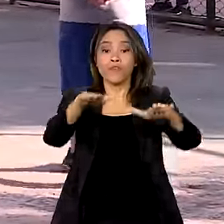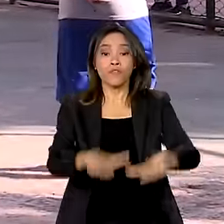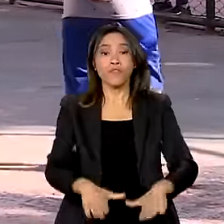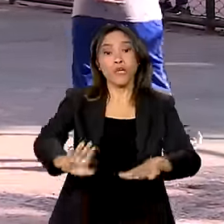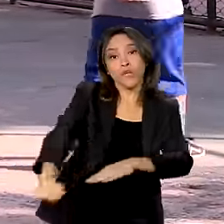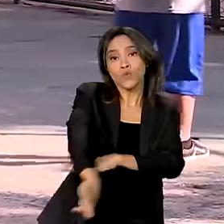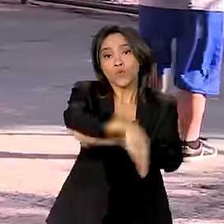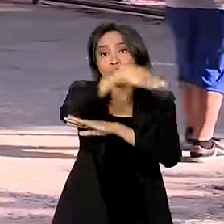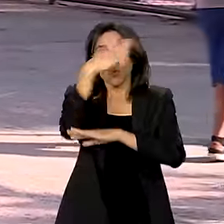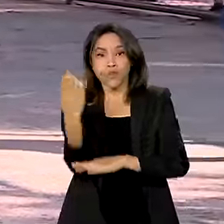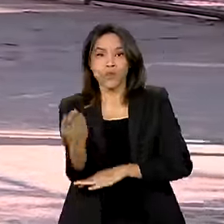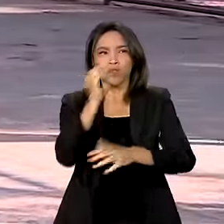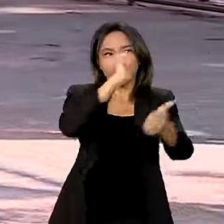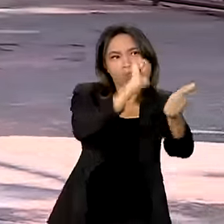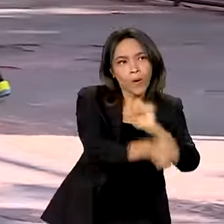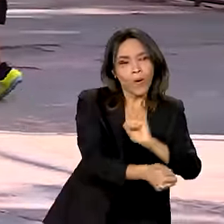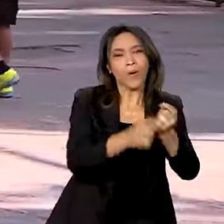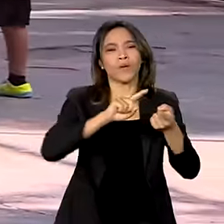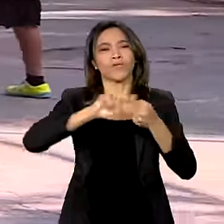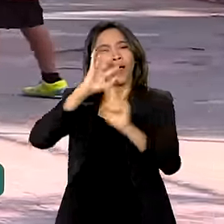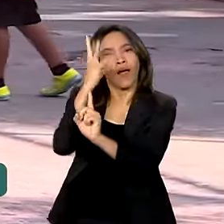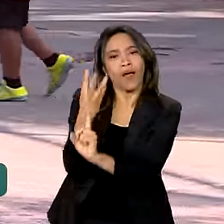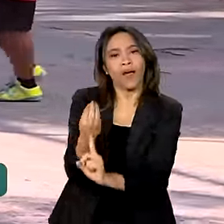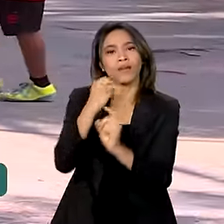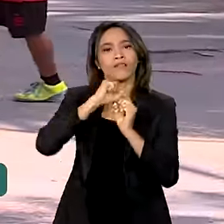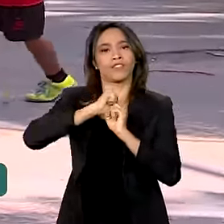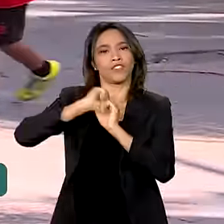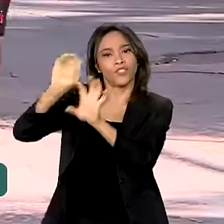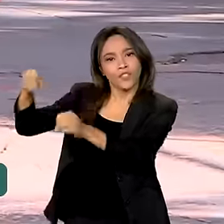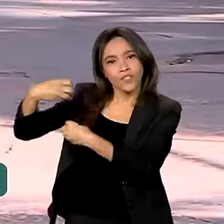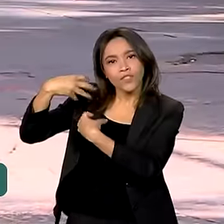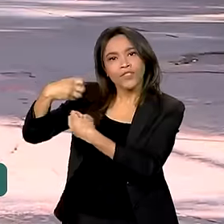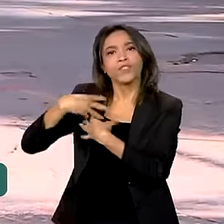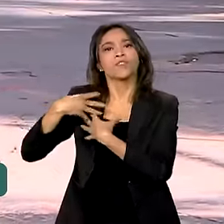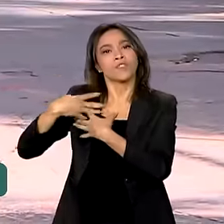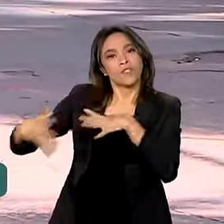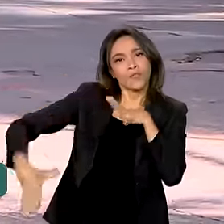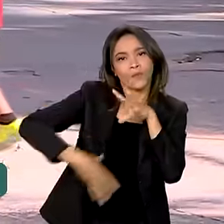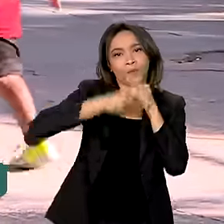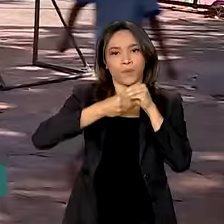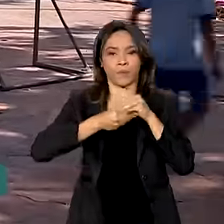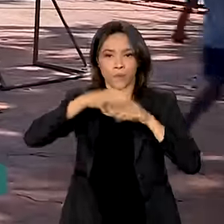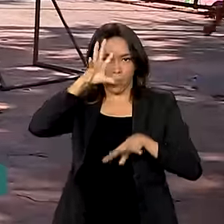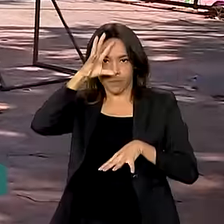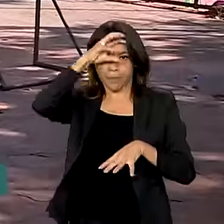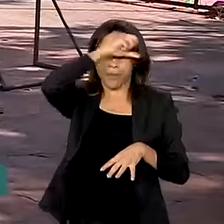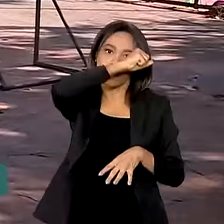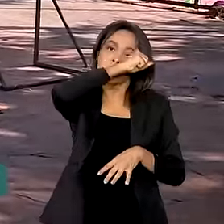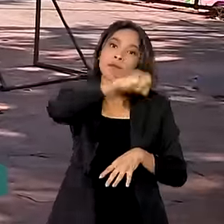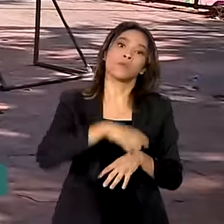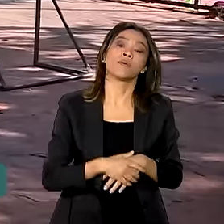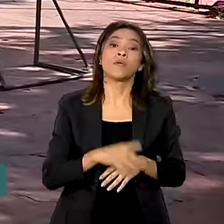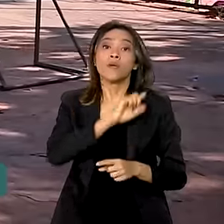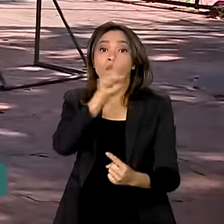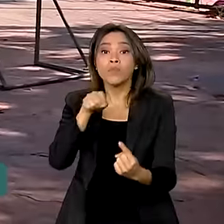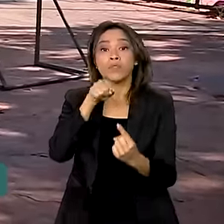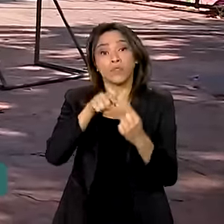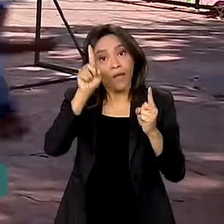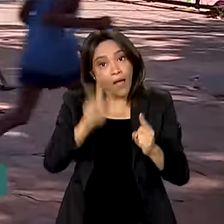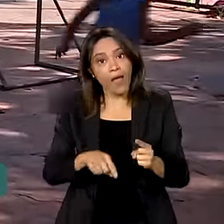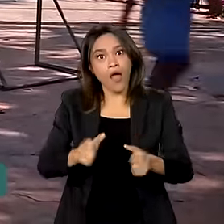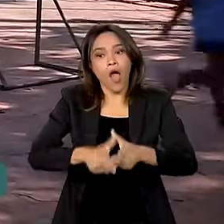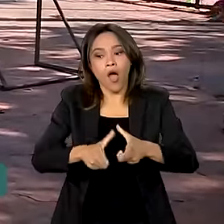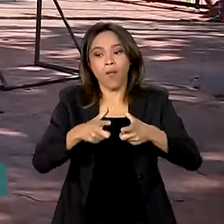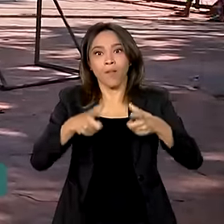fazendo atividades esportivas, artísticas e educacionais que complementam a formação. E a ideia é aumentar a